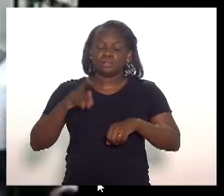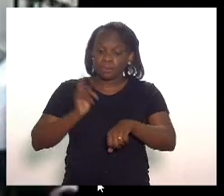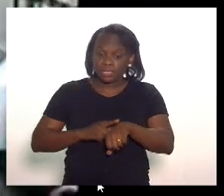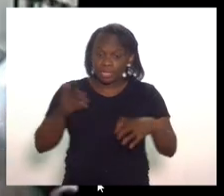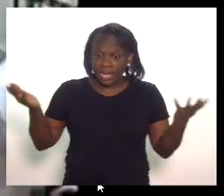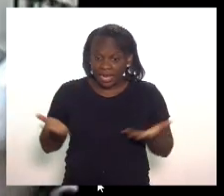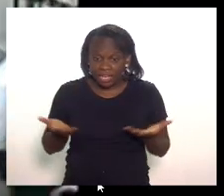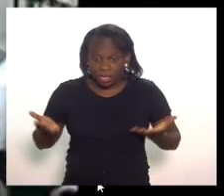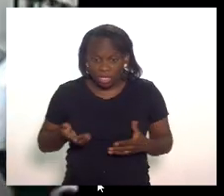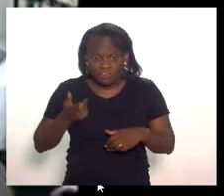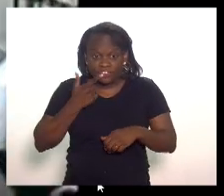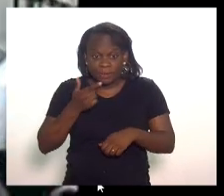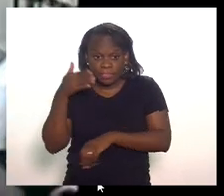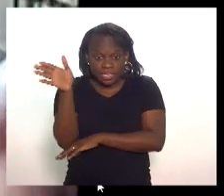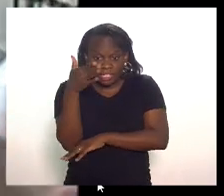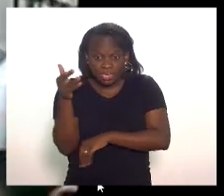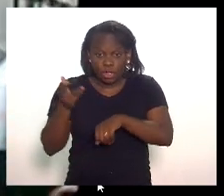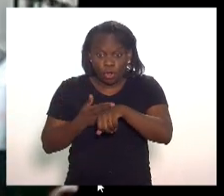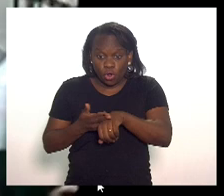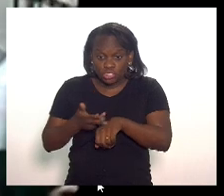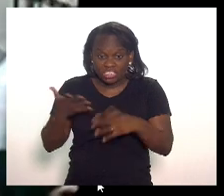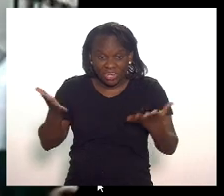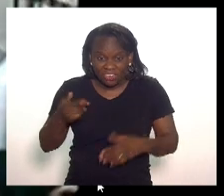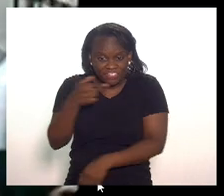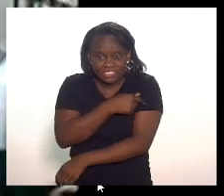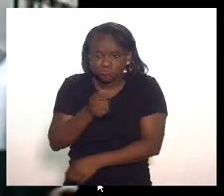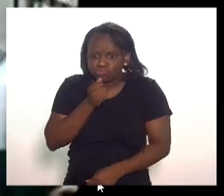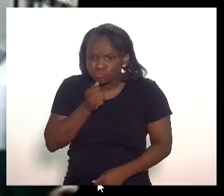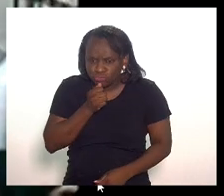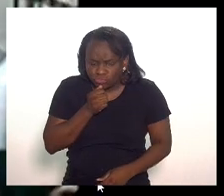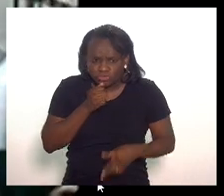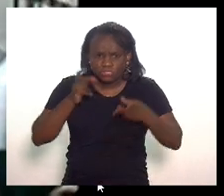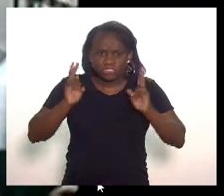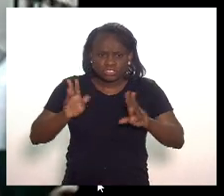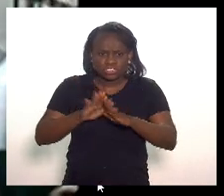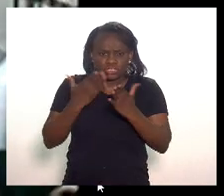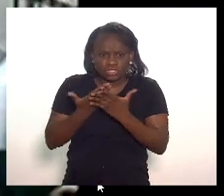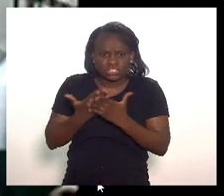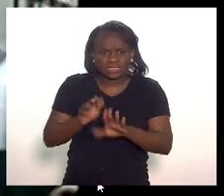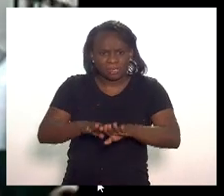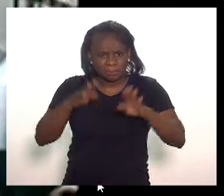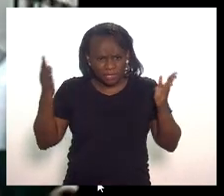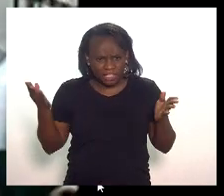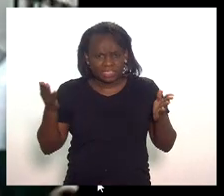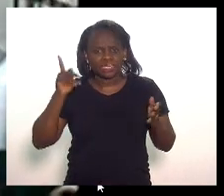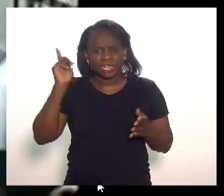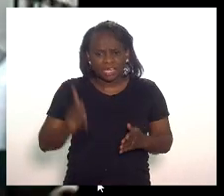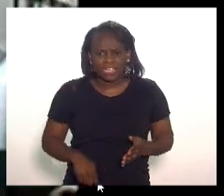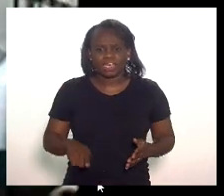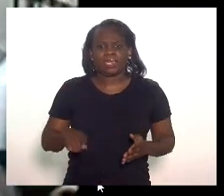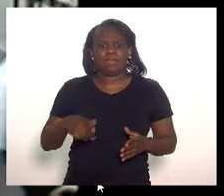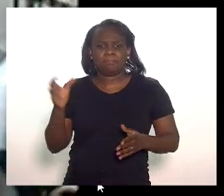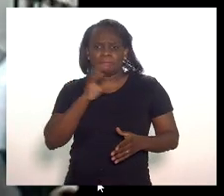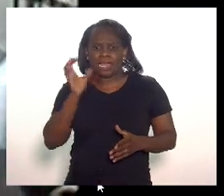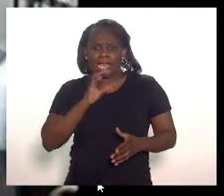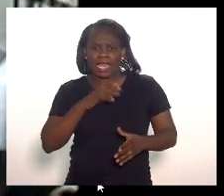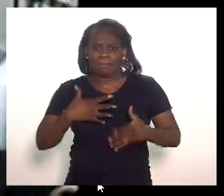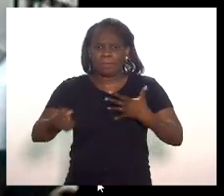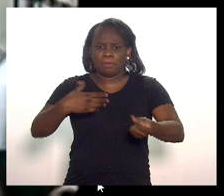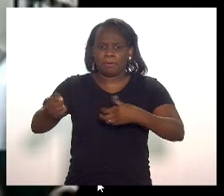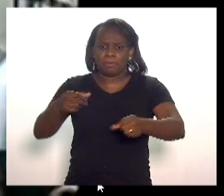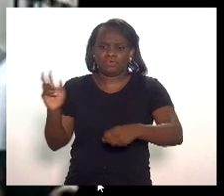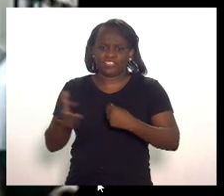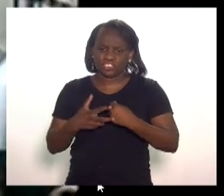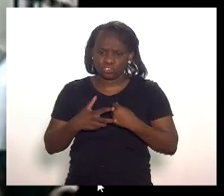momento bandeira vermelha bandeira roxa sem vacinação manter escolas abertas é acelerar a transmissão do